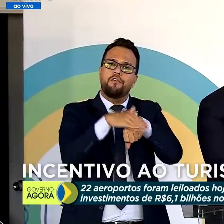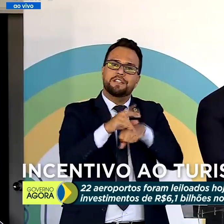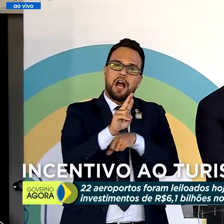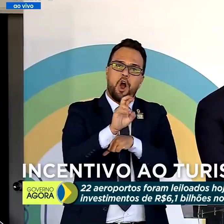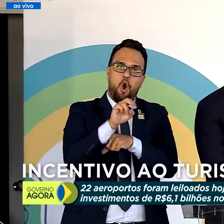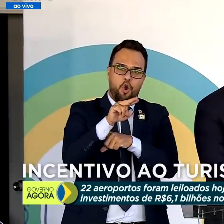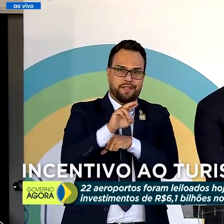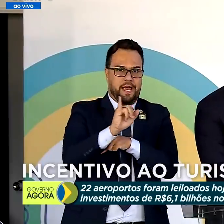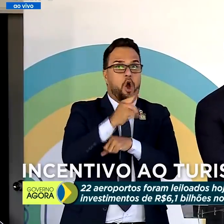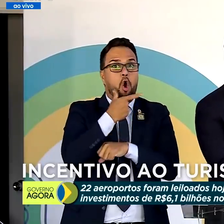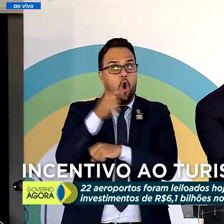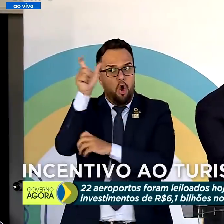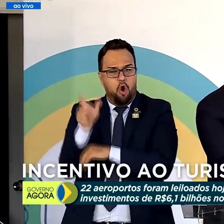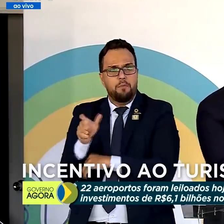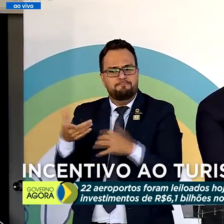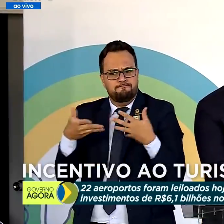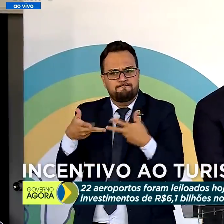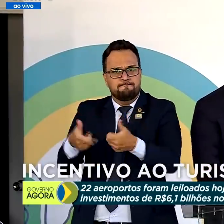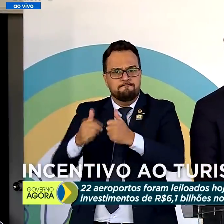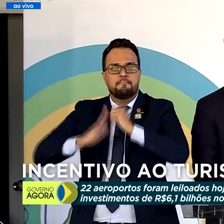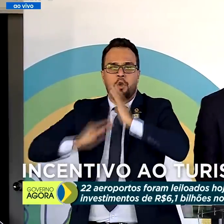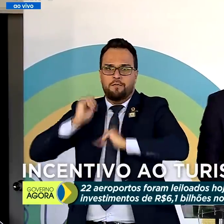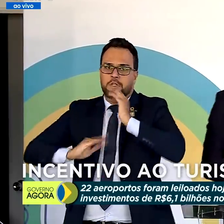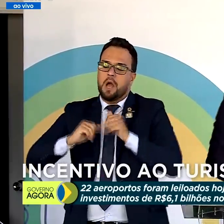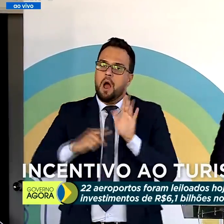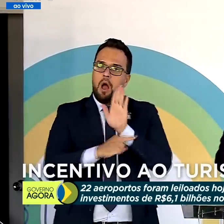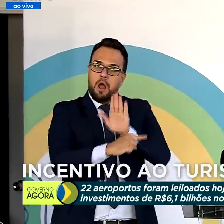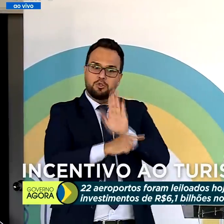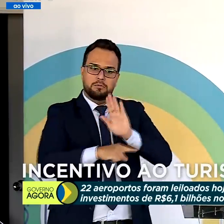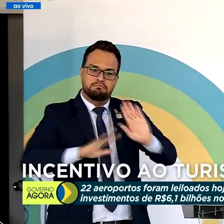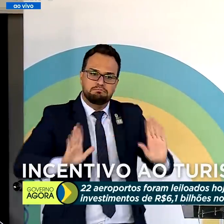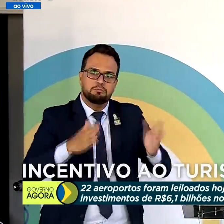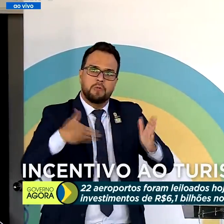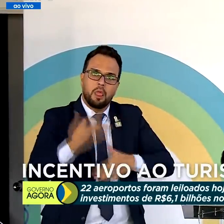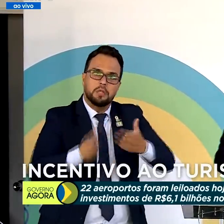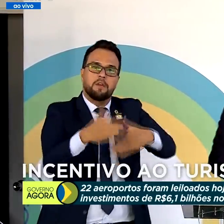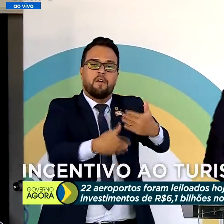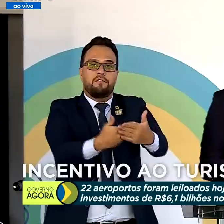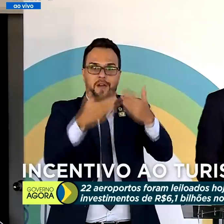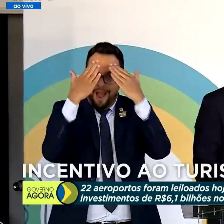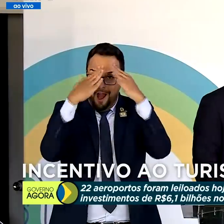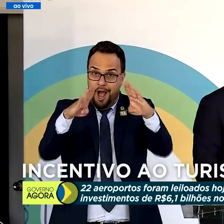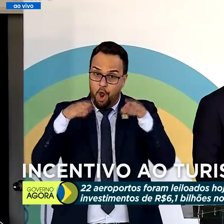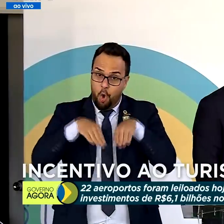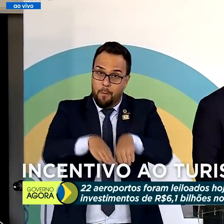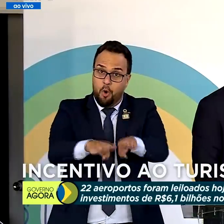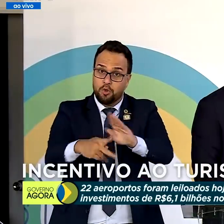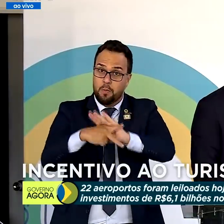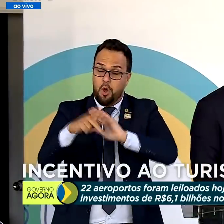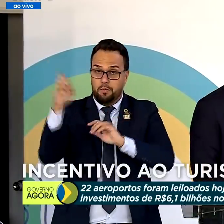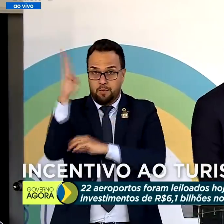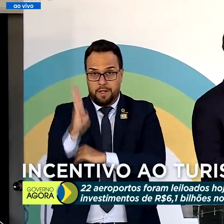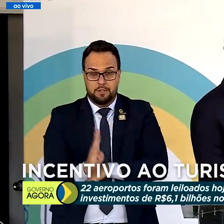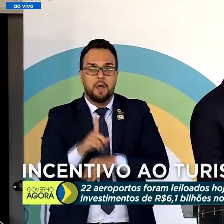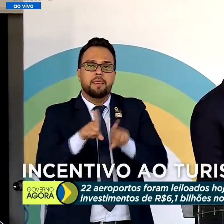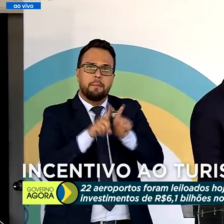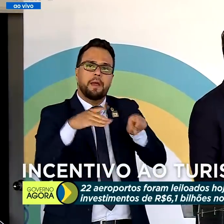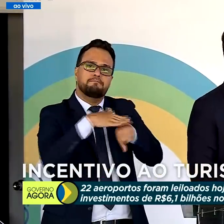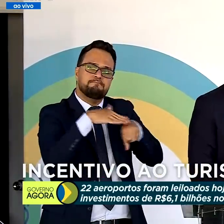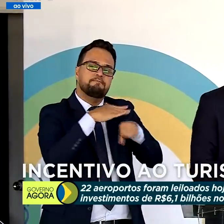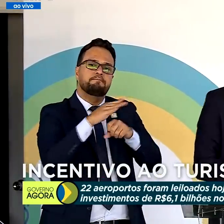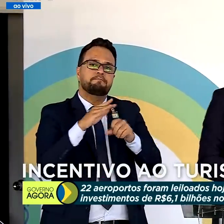um grande profissional e que está ajudando muito a desenvolver os projetos de aeroportos do Brasil. E fui falar com o ministro Tarcísio. A